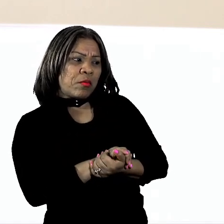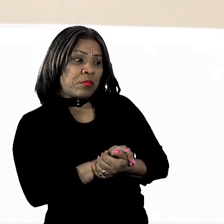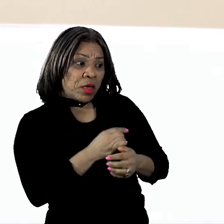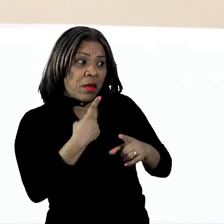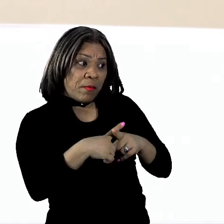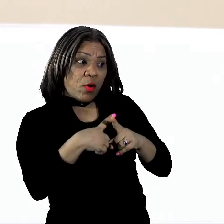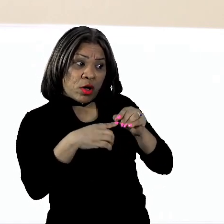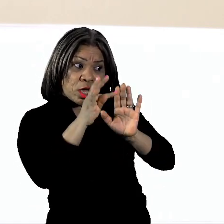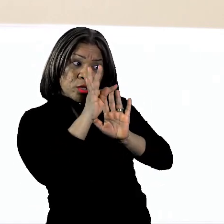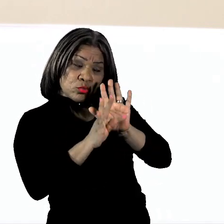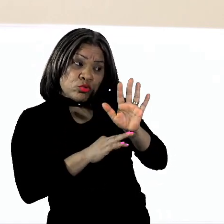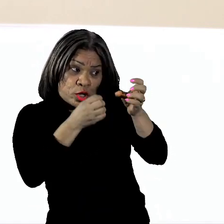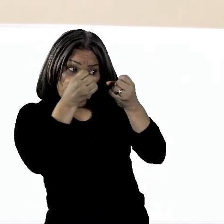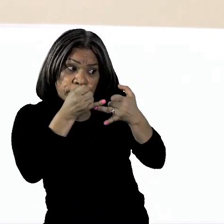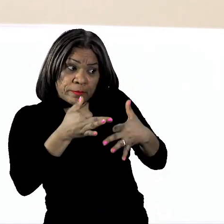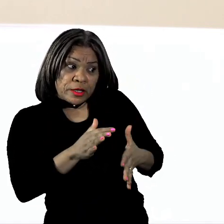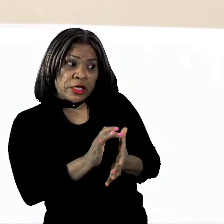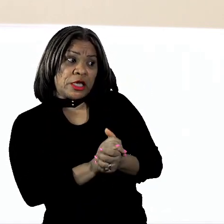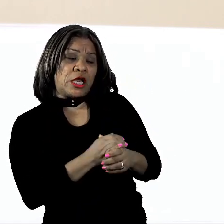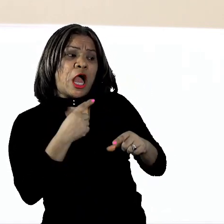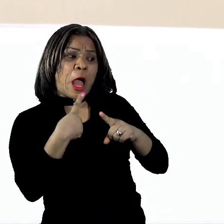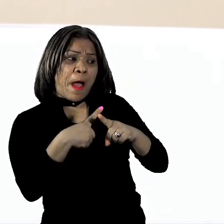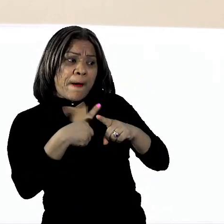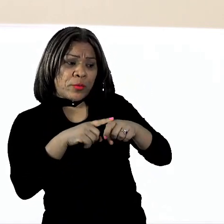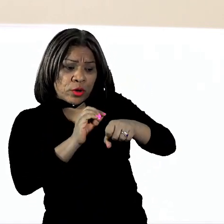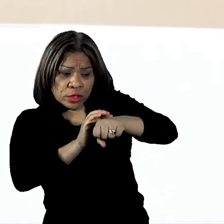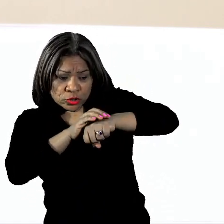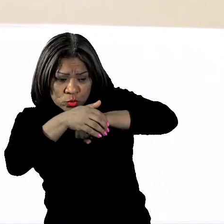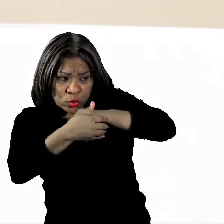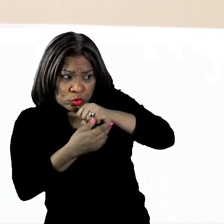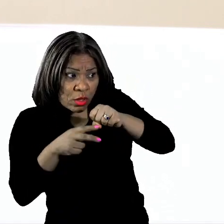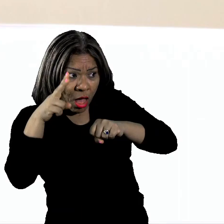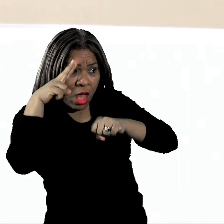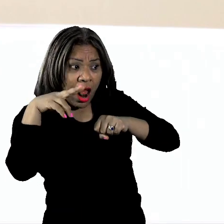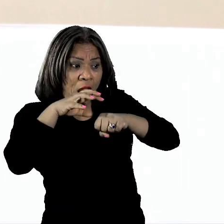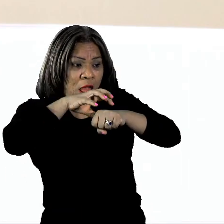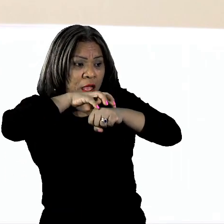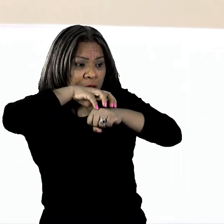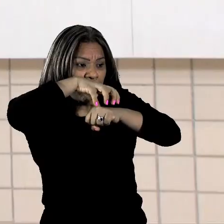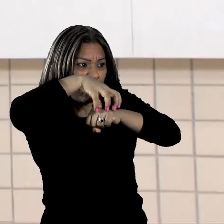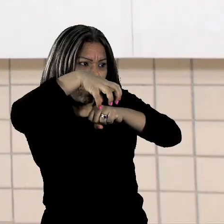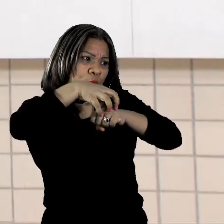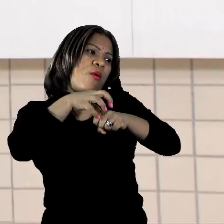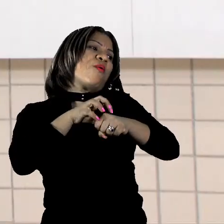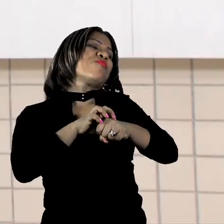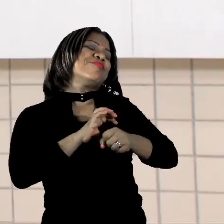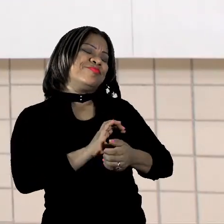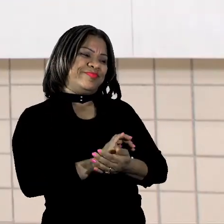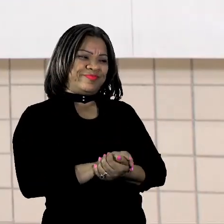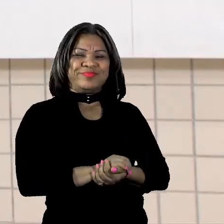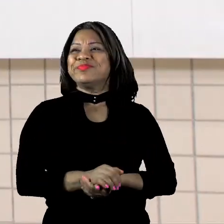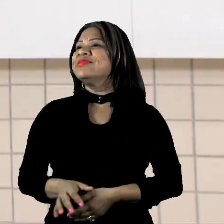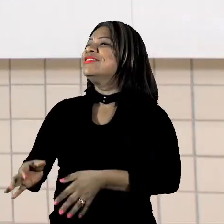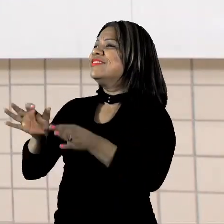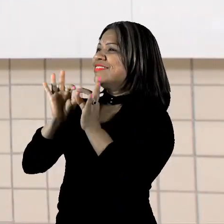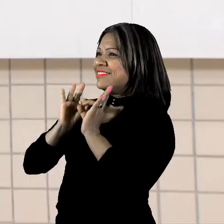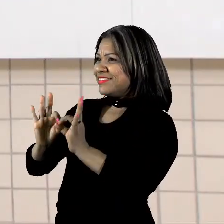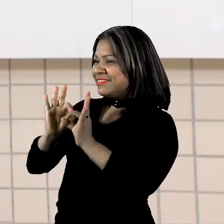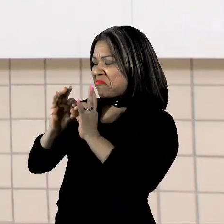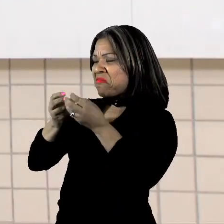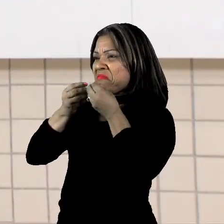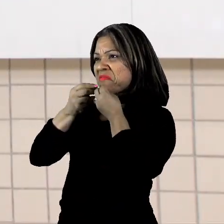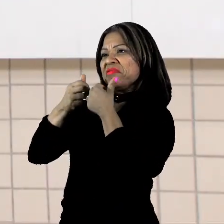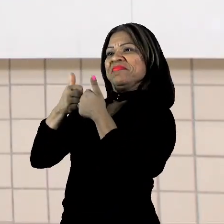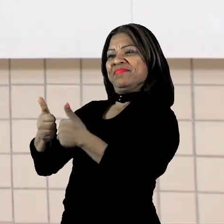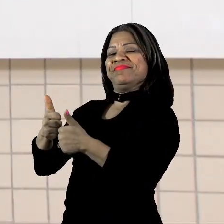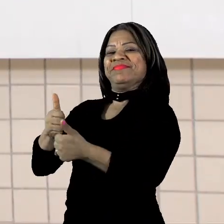falando. Porque sua superfície lembra uma coroa? Perfeito, muito bem.